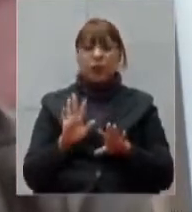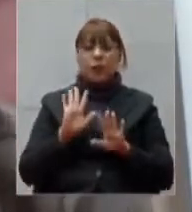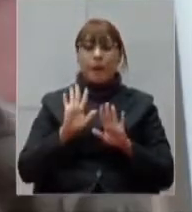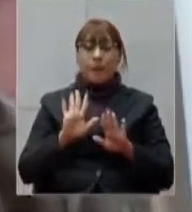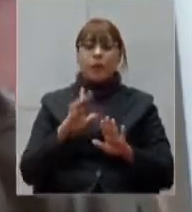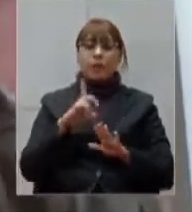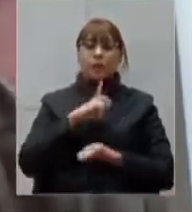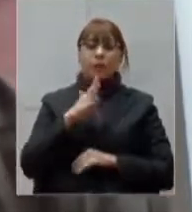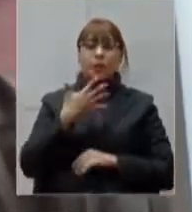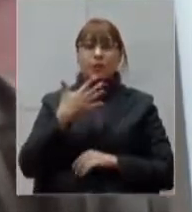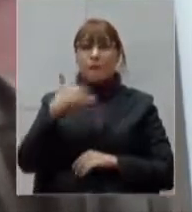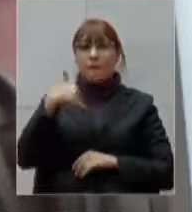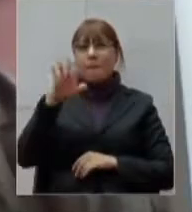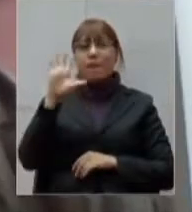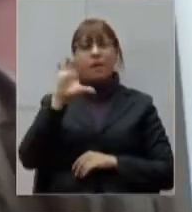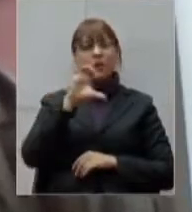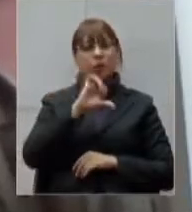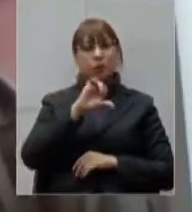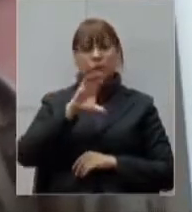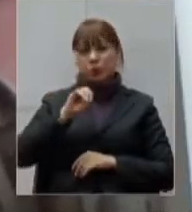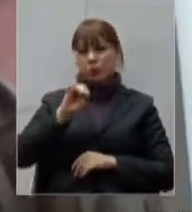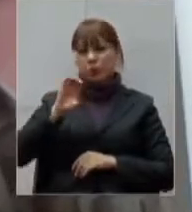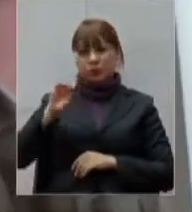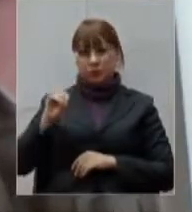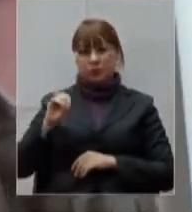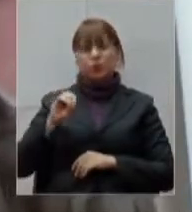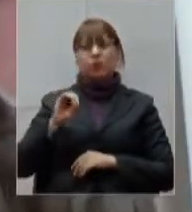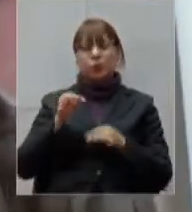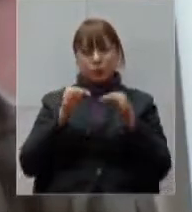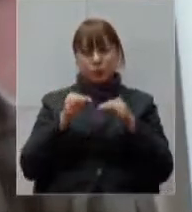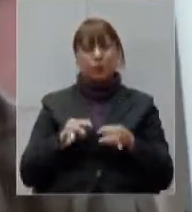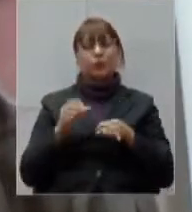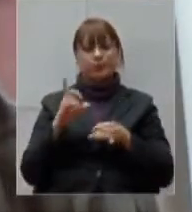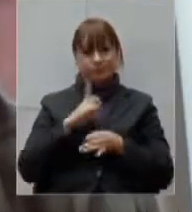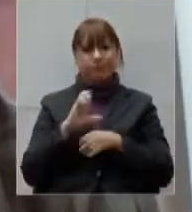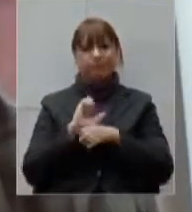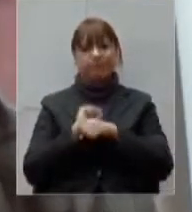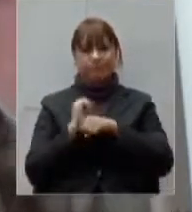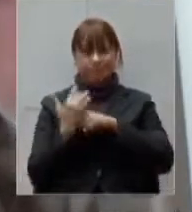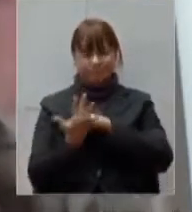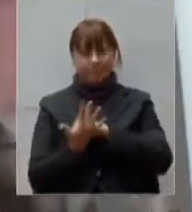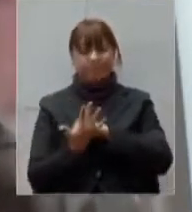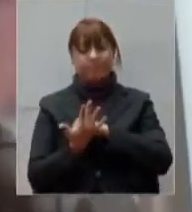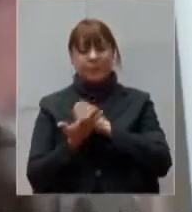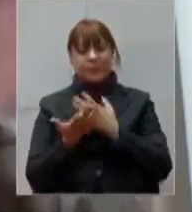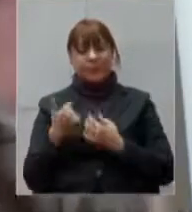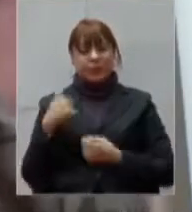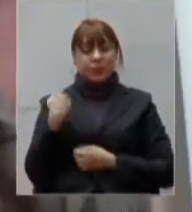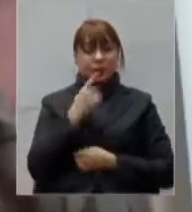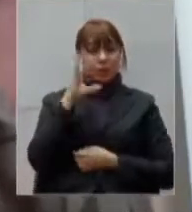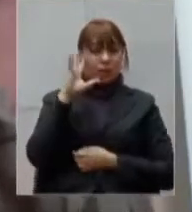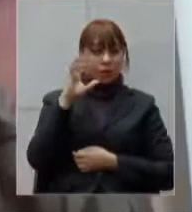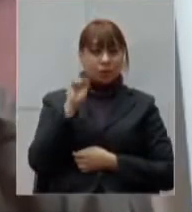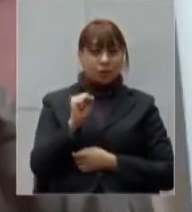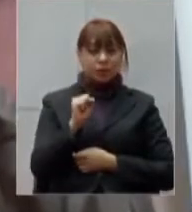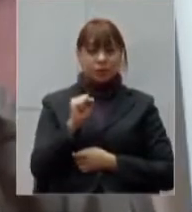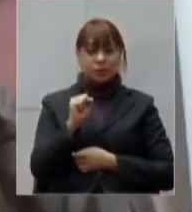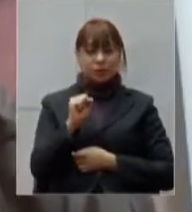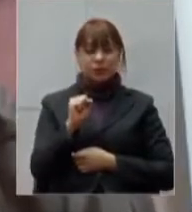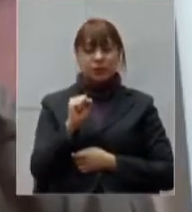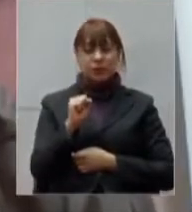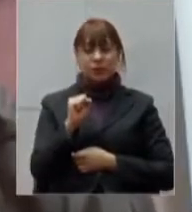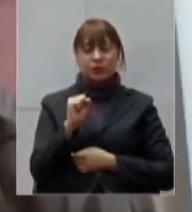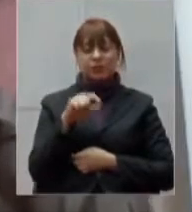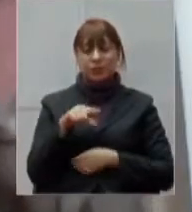900 casos confirmados. Então, esses números vão demonstrando o tamanho do